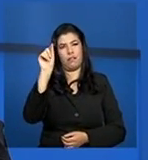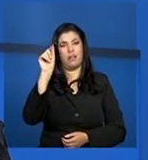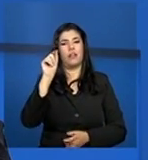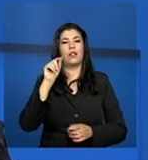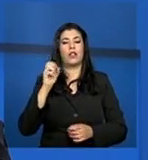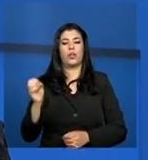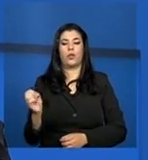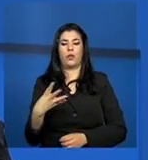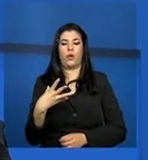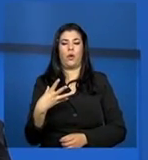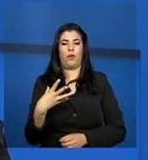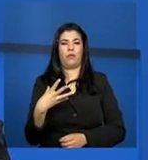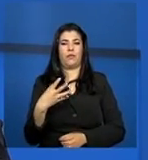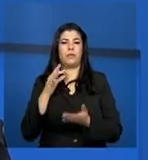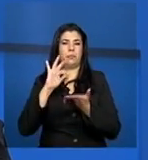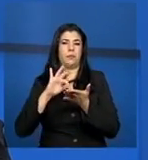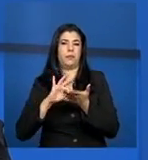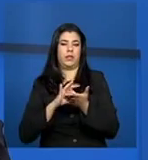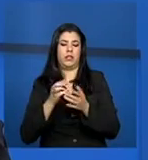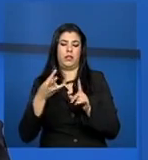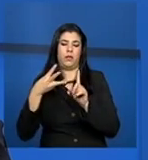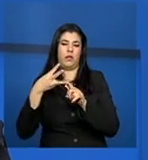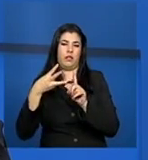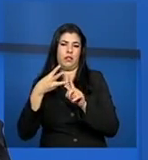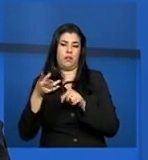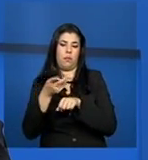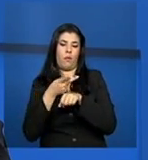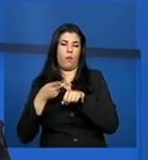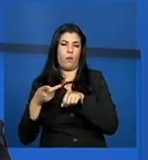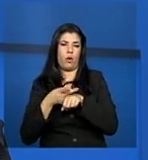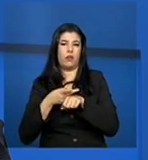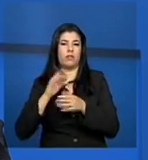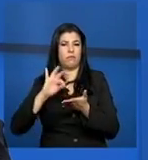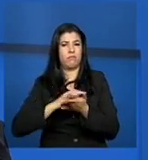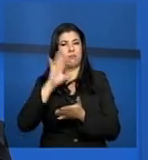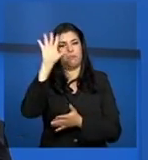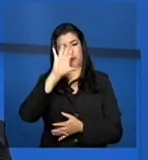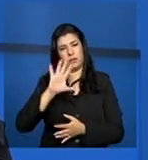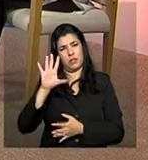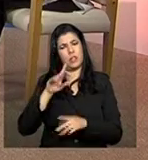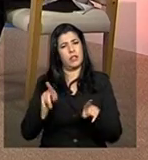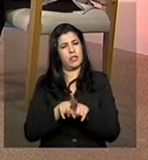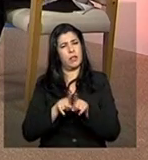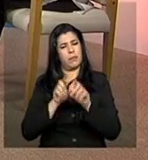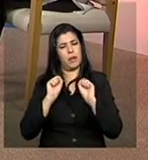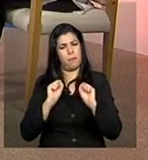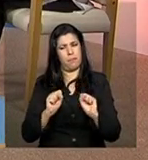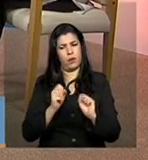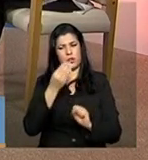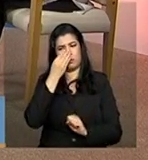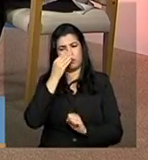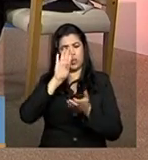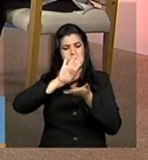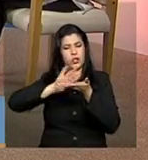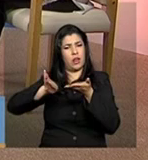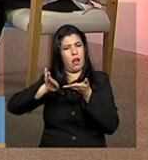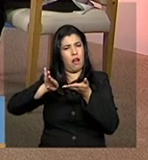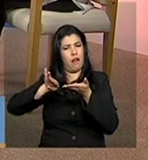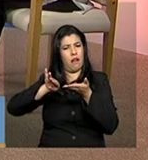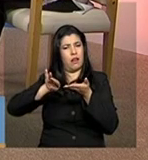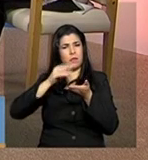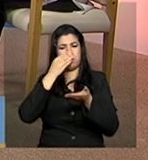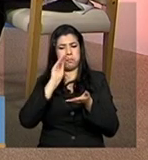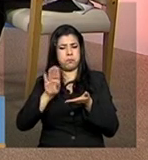de novas inscrições, que é a terceira busca do Cadastro Nacional. E ele também pode excluir aquelas que não atuam mais? A